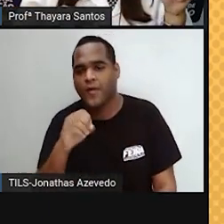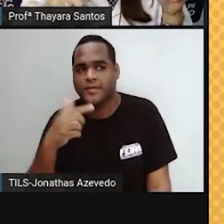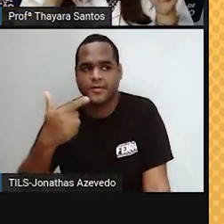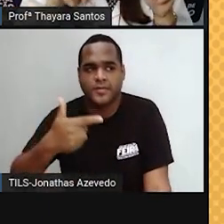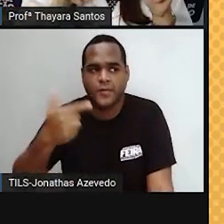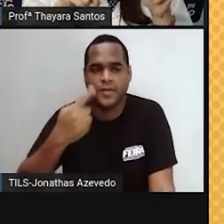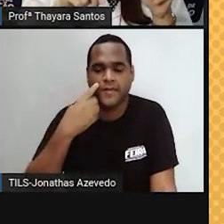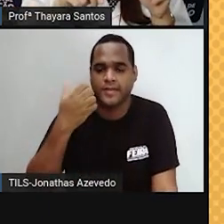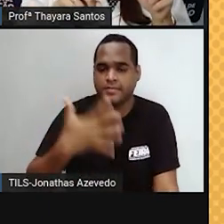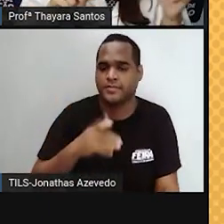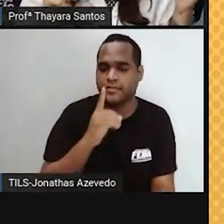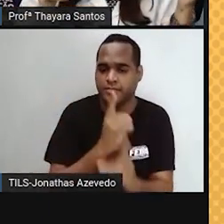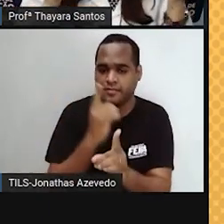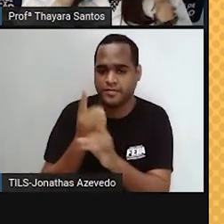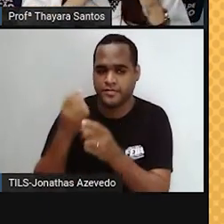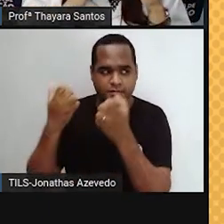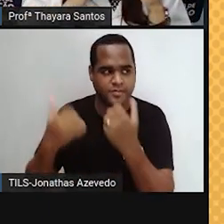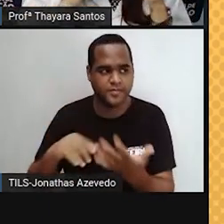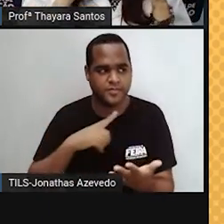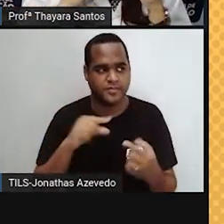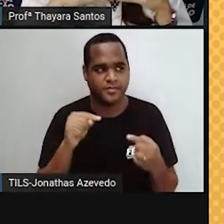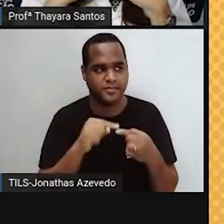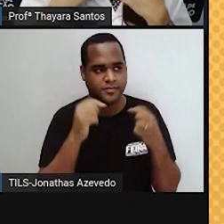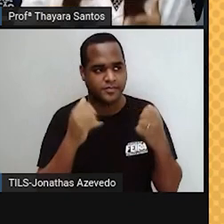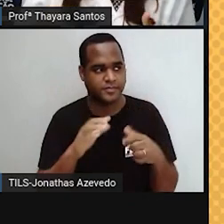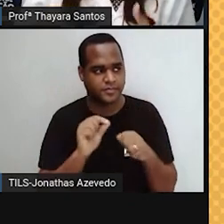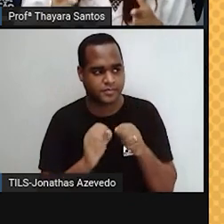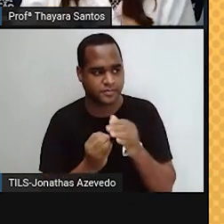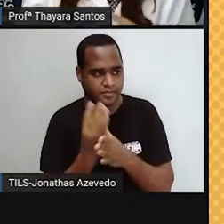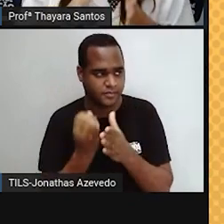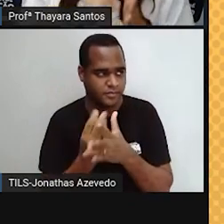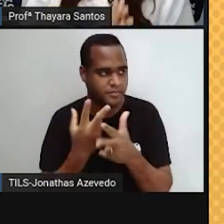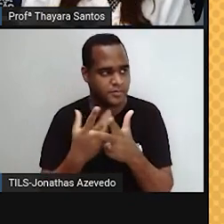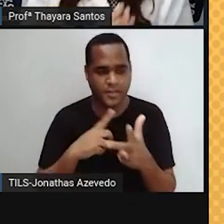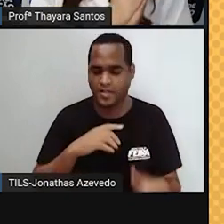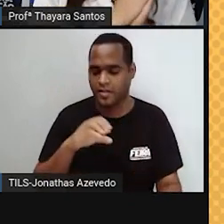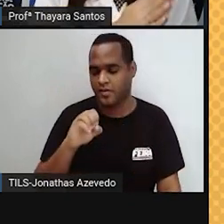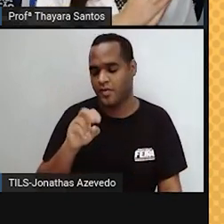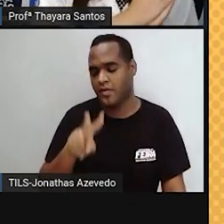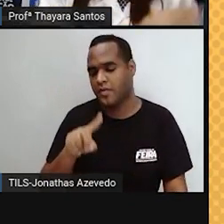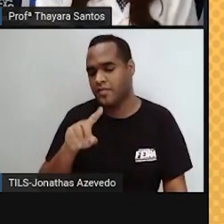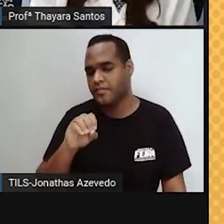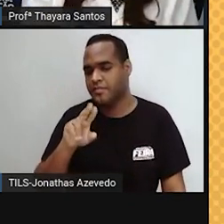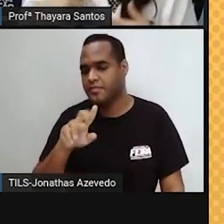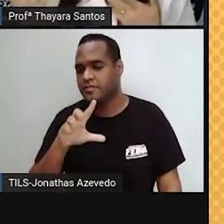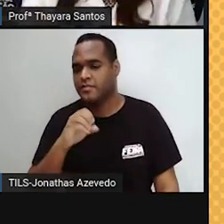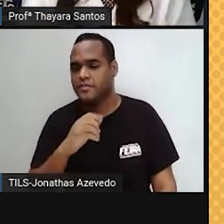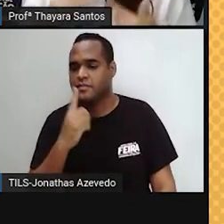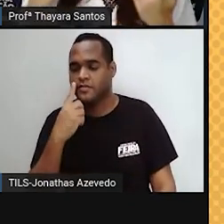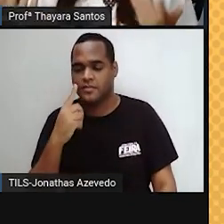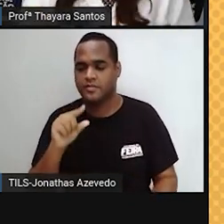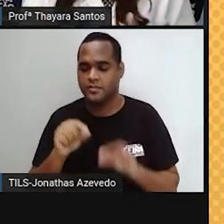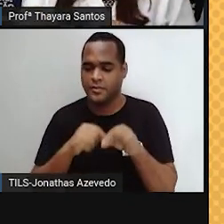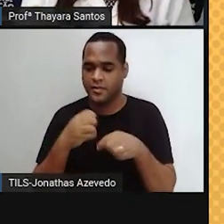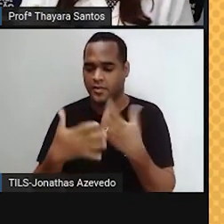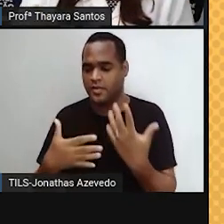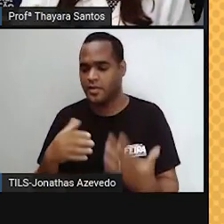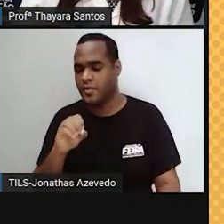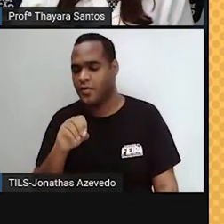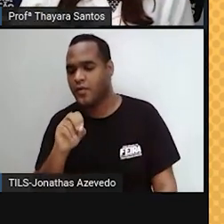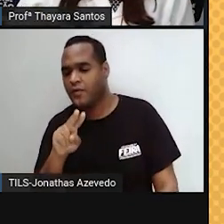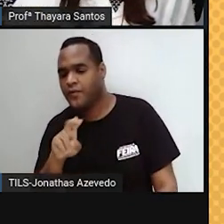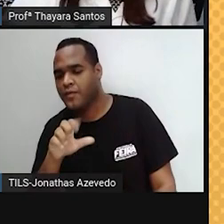depois, quando encontrar o espermatozoide, vai formar o óvulo. Então, o nome correto é ovócito secundário e não óvulo, como a gente já está